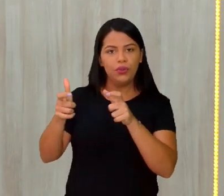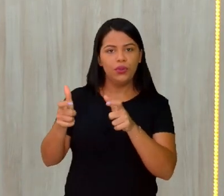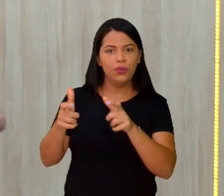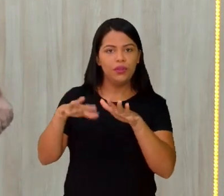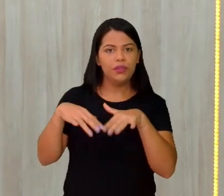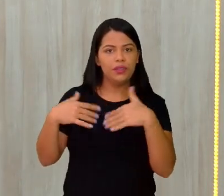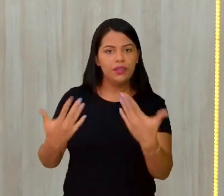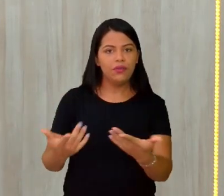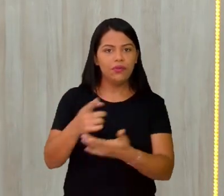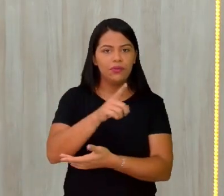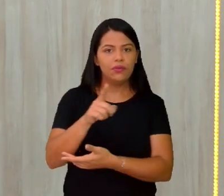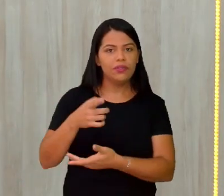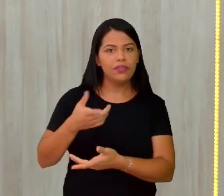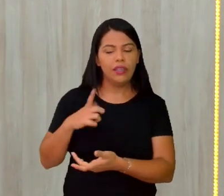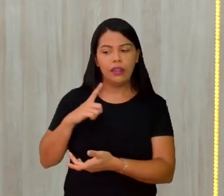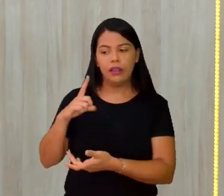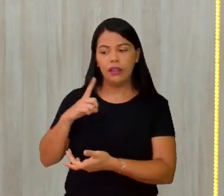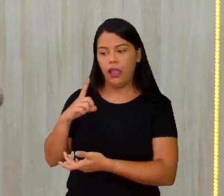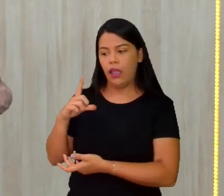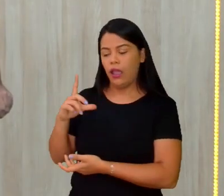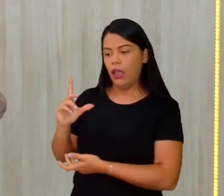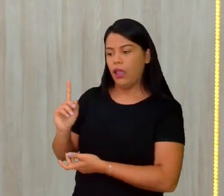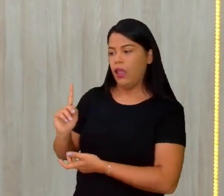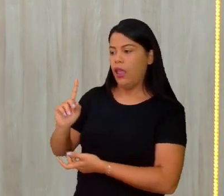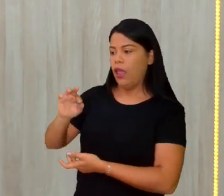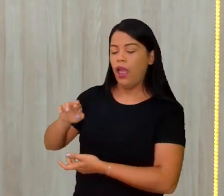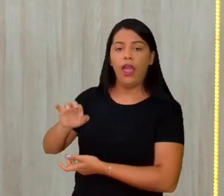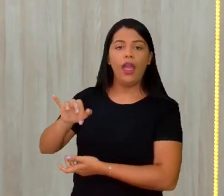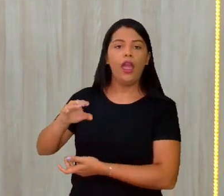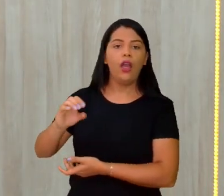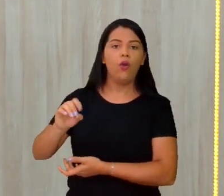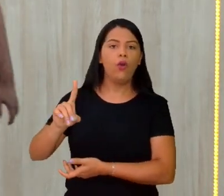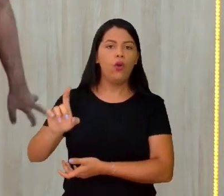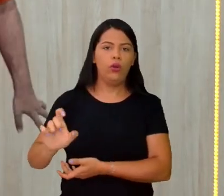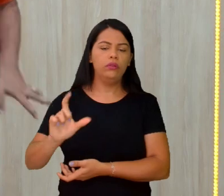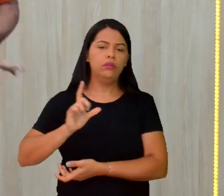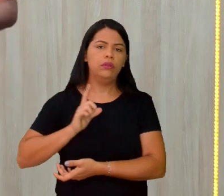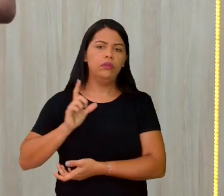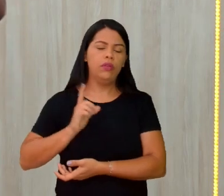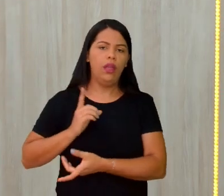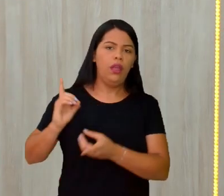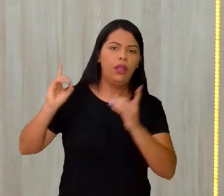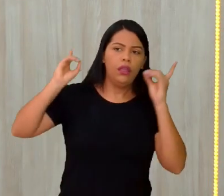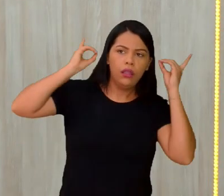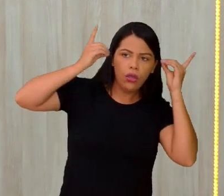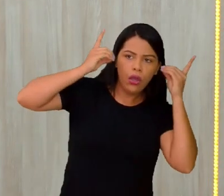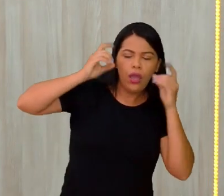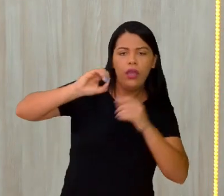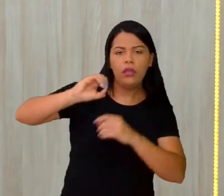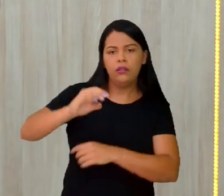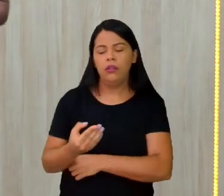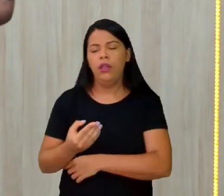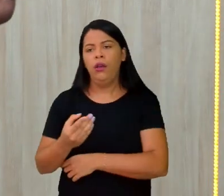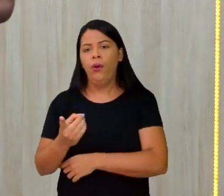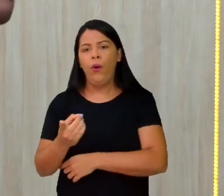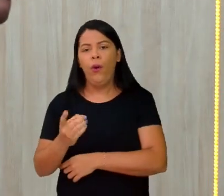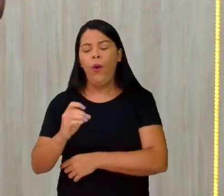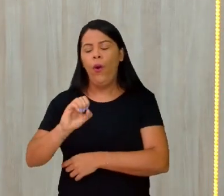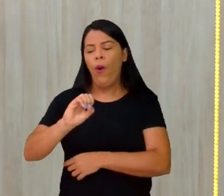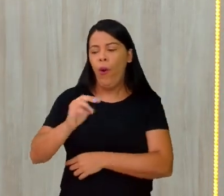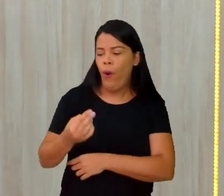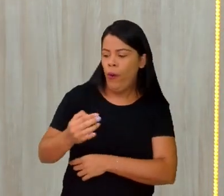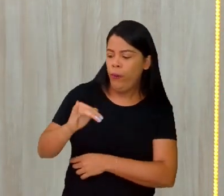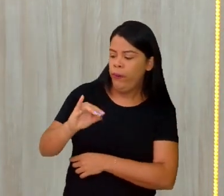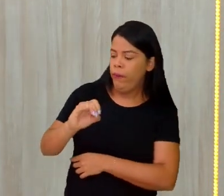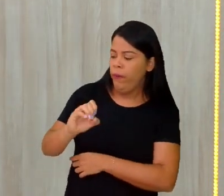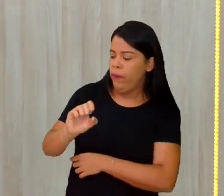Code. Se você tem aquilo que se fala Android, né? Aquela coisa toda do iOS, enfim. Tem aqui, já pra facilitar os seus